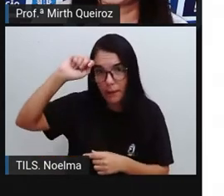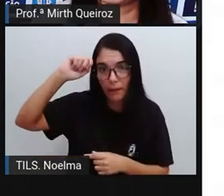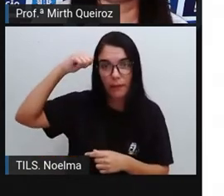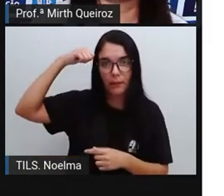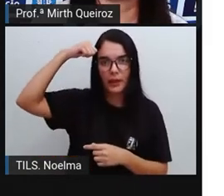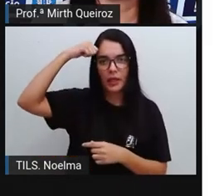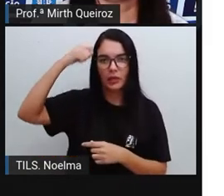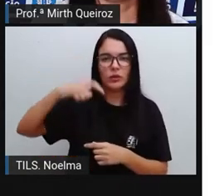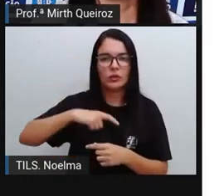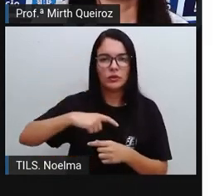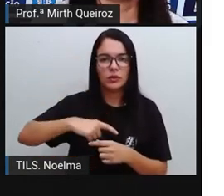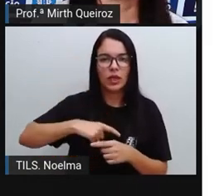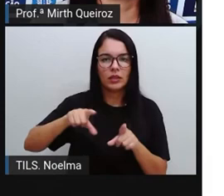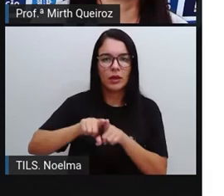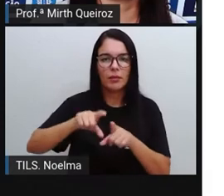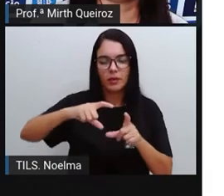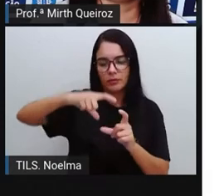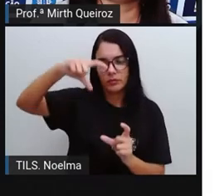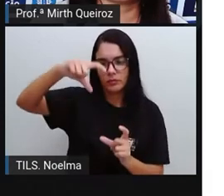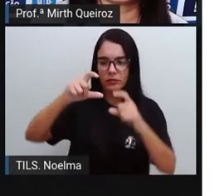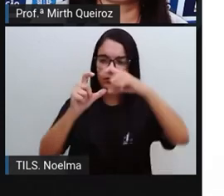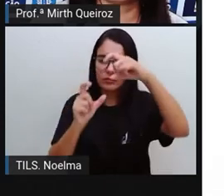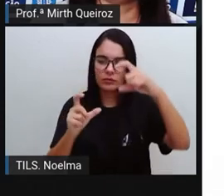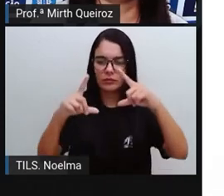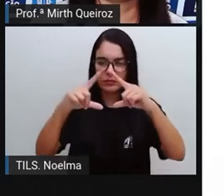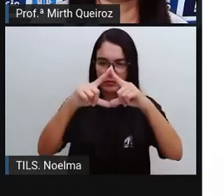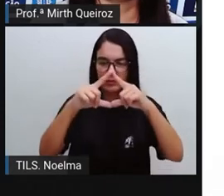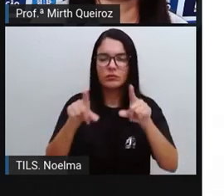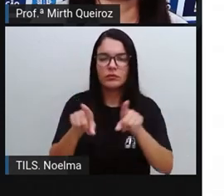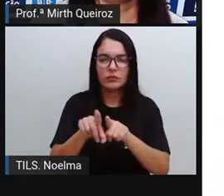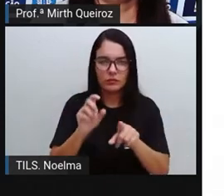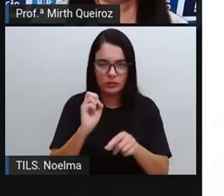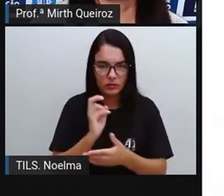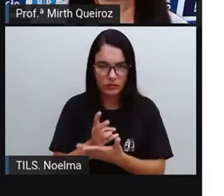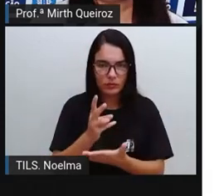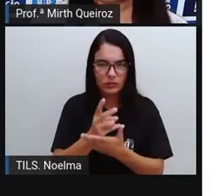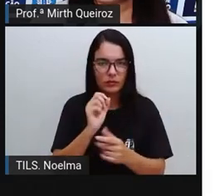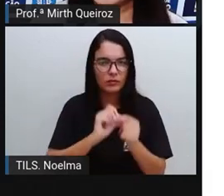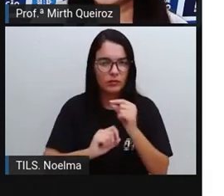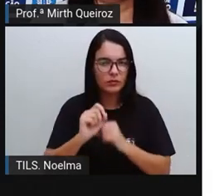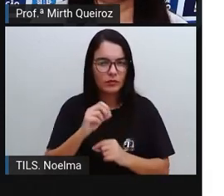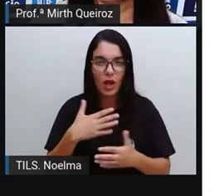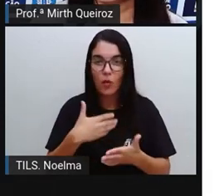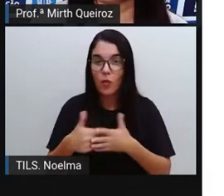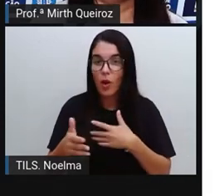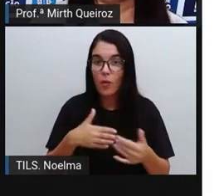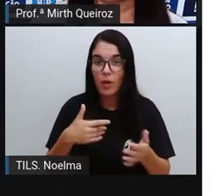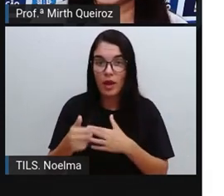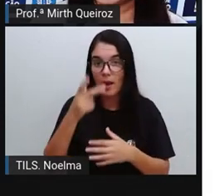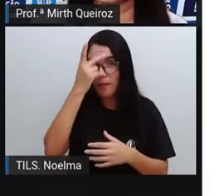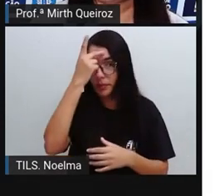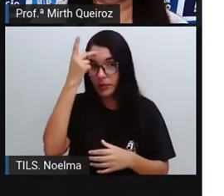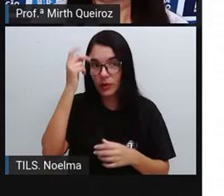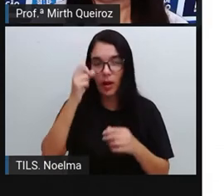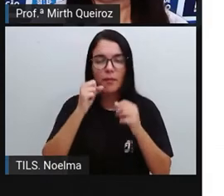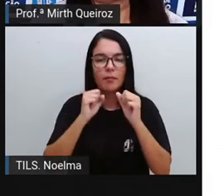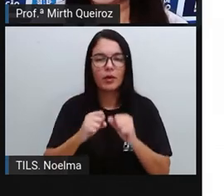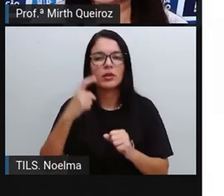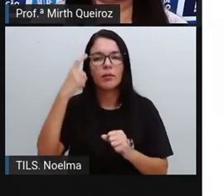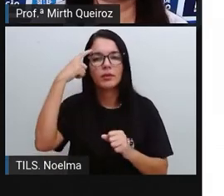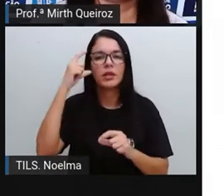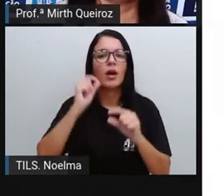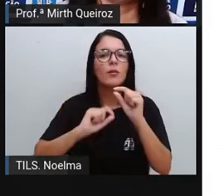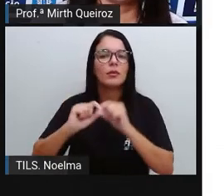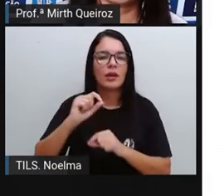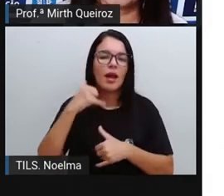geométricas. São peças extremamente atrativas, lúdicas, onde qualquer um poderia pensar que se